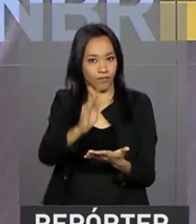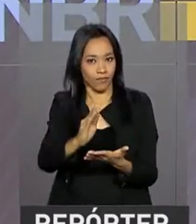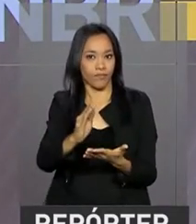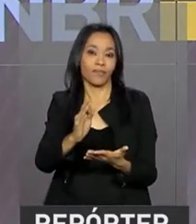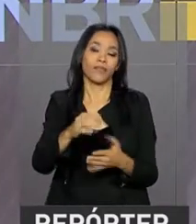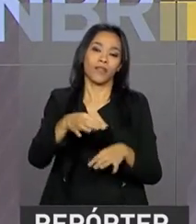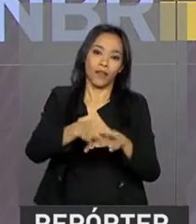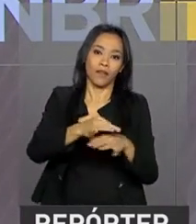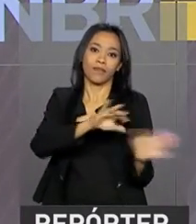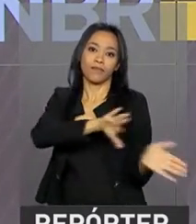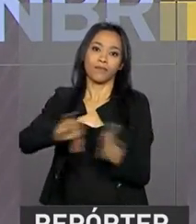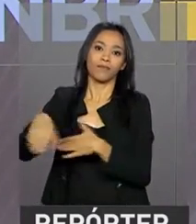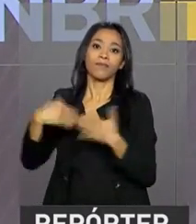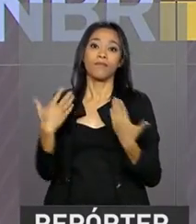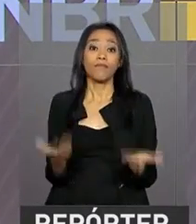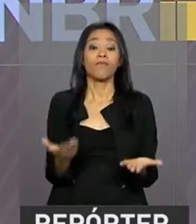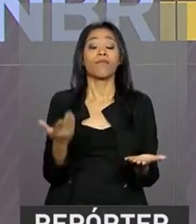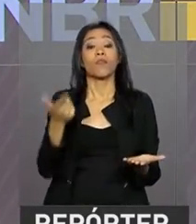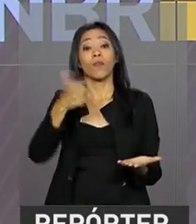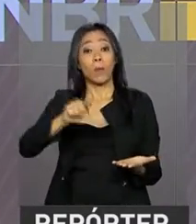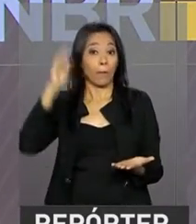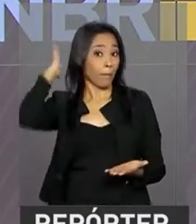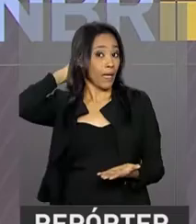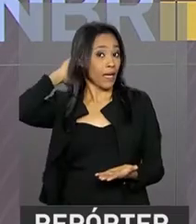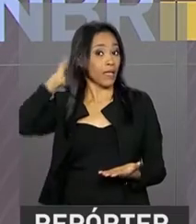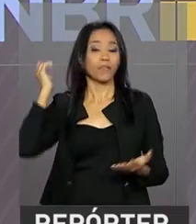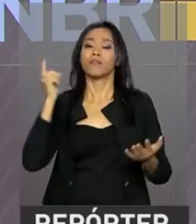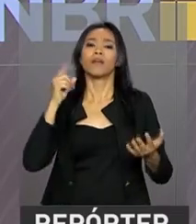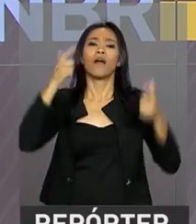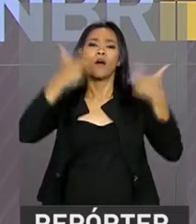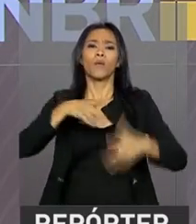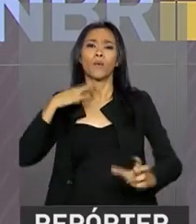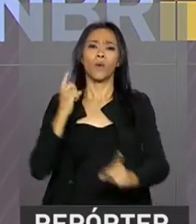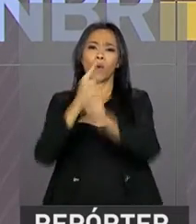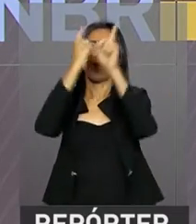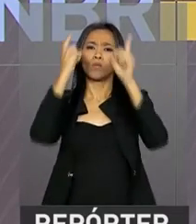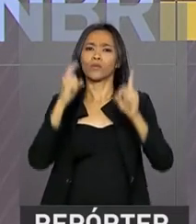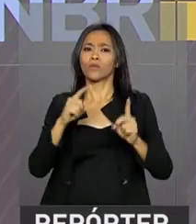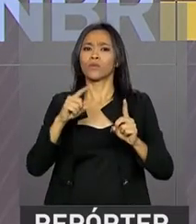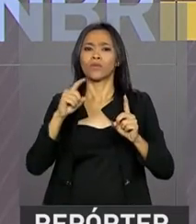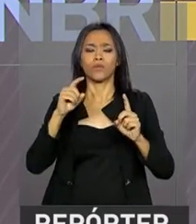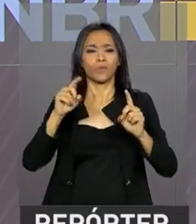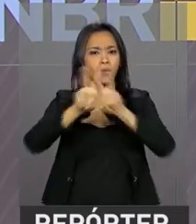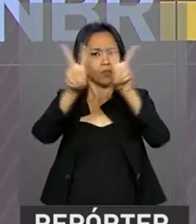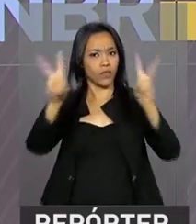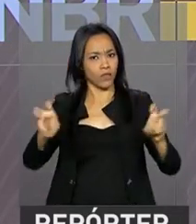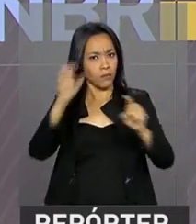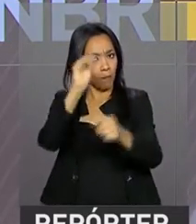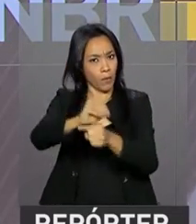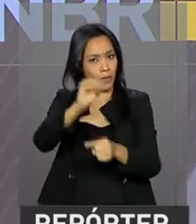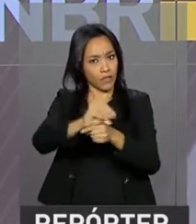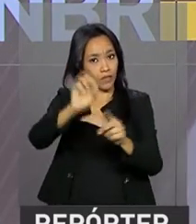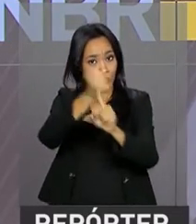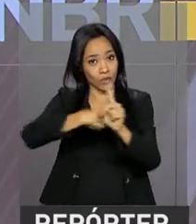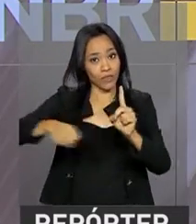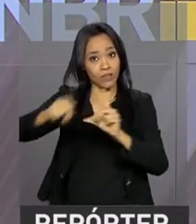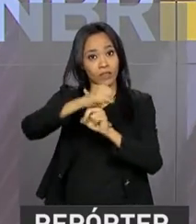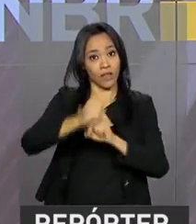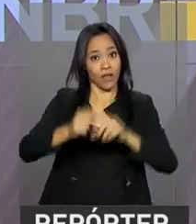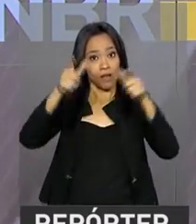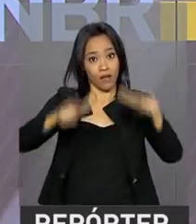Pará, é sede do maior encontro internacional sobre proteção social na região amazônica.